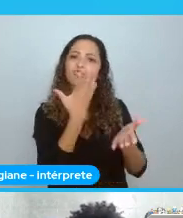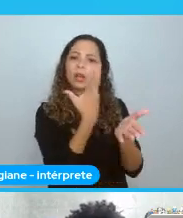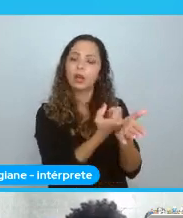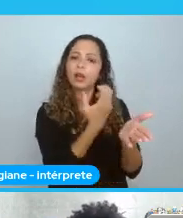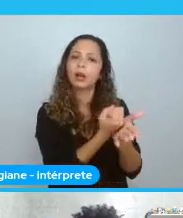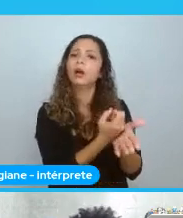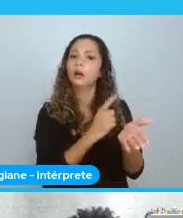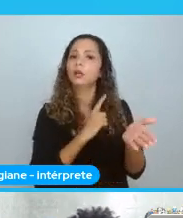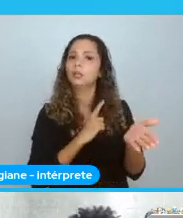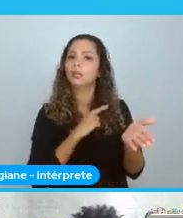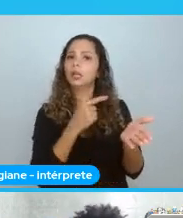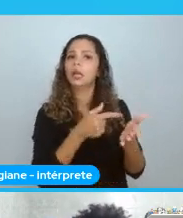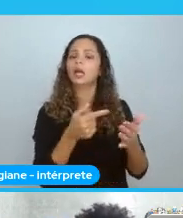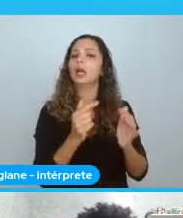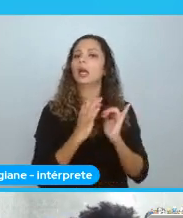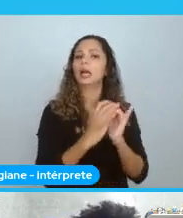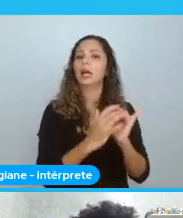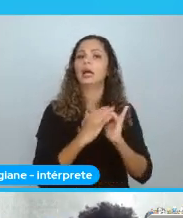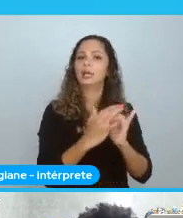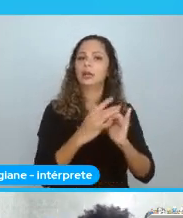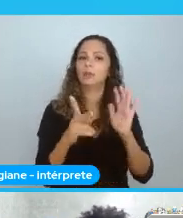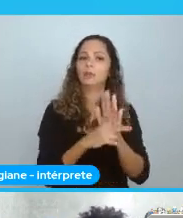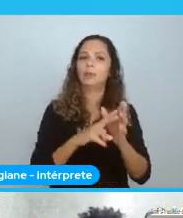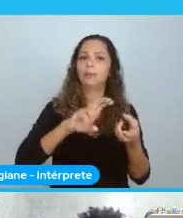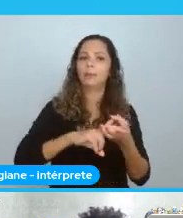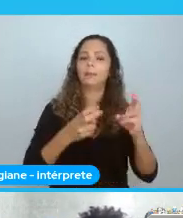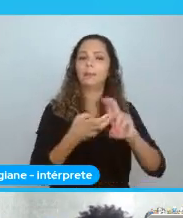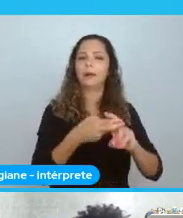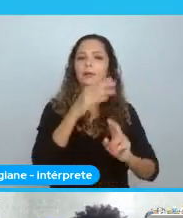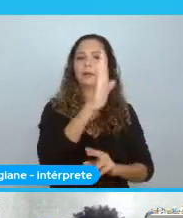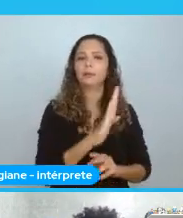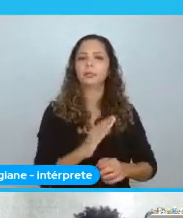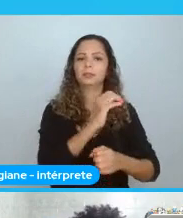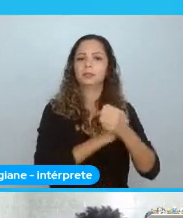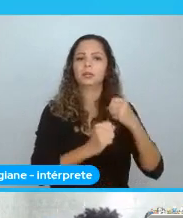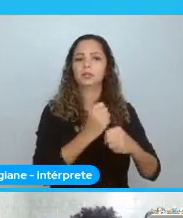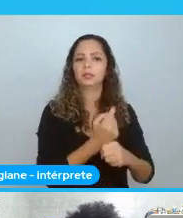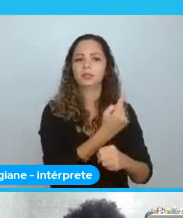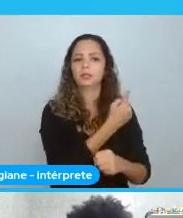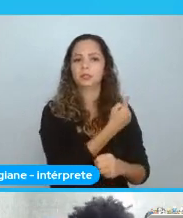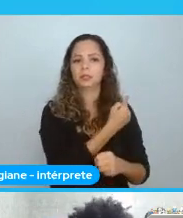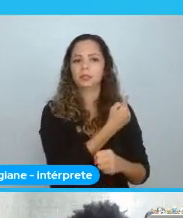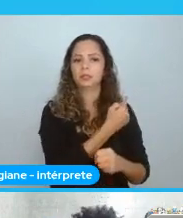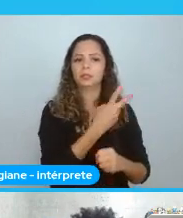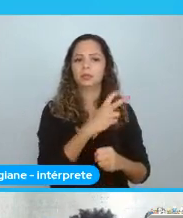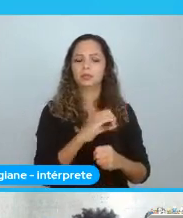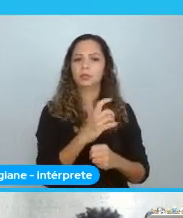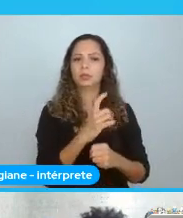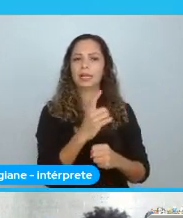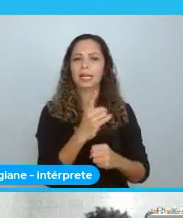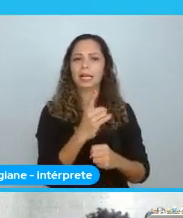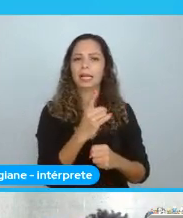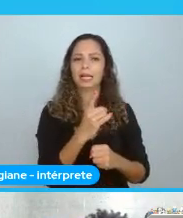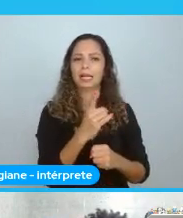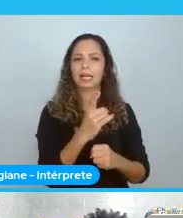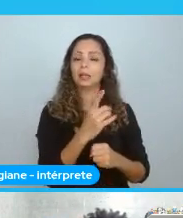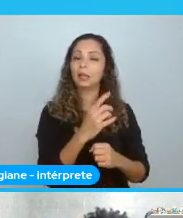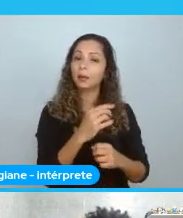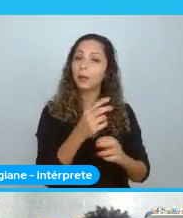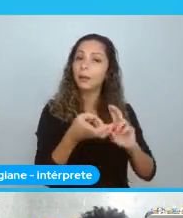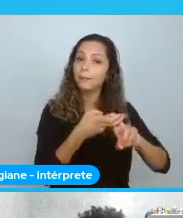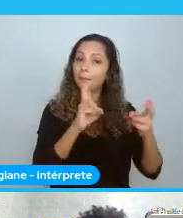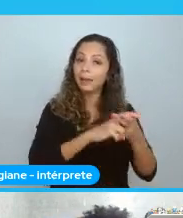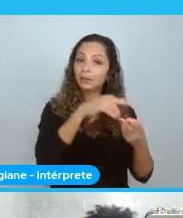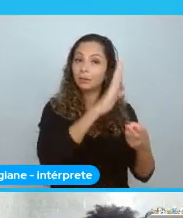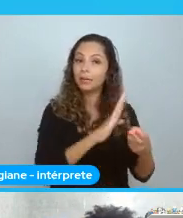canal da Python Brasil. Foi na Python Brasil. Na Python Brasil, 14. Que foi em 2018. E